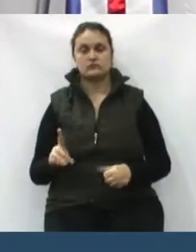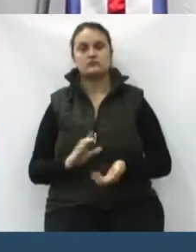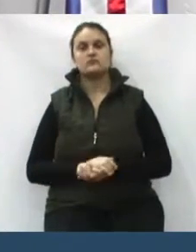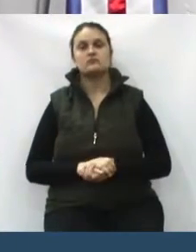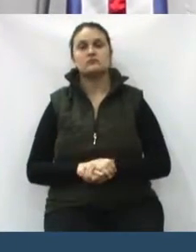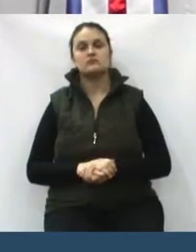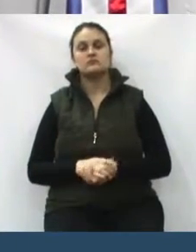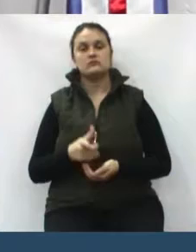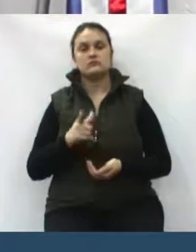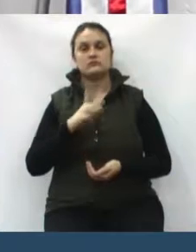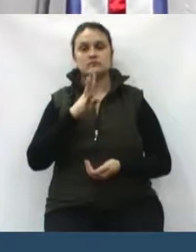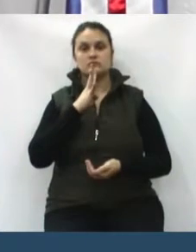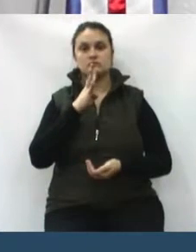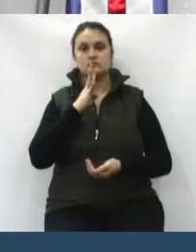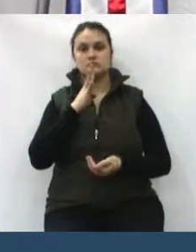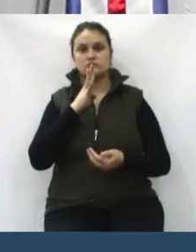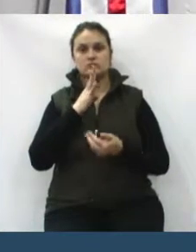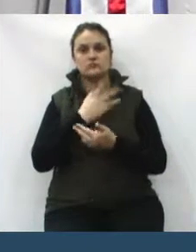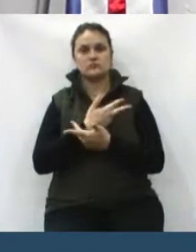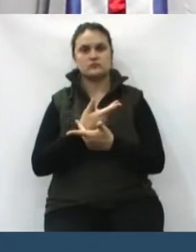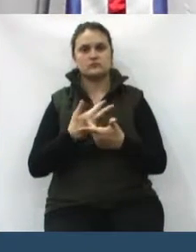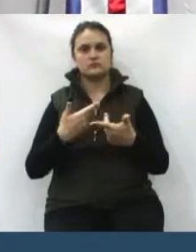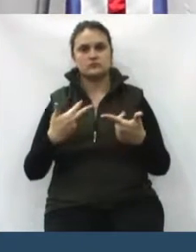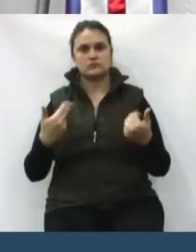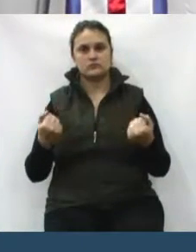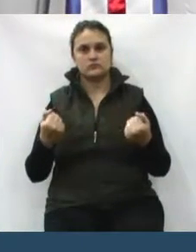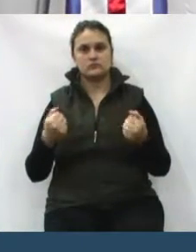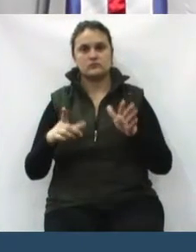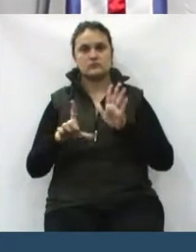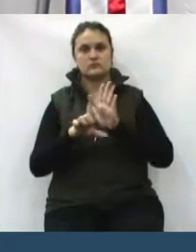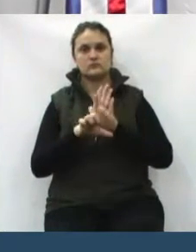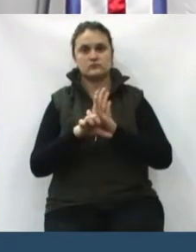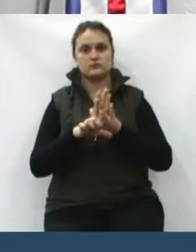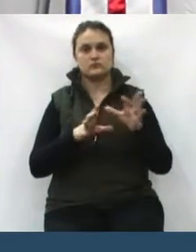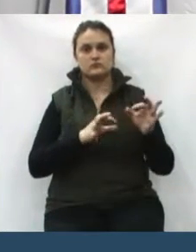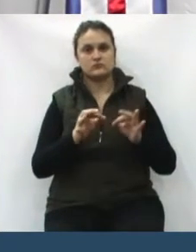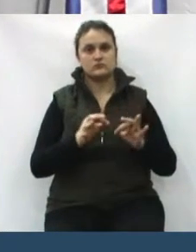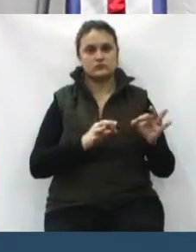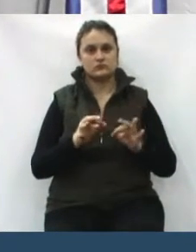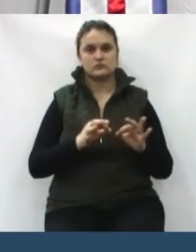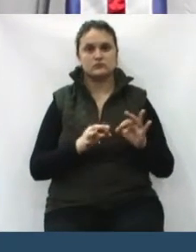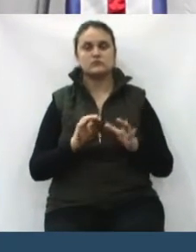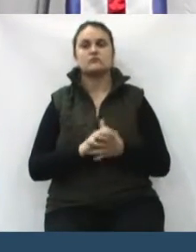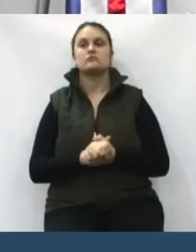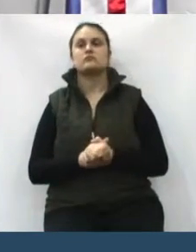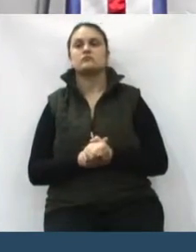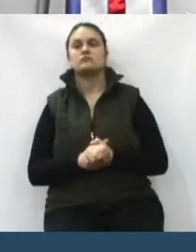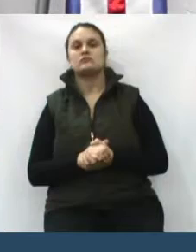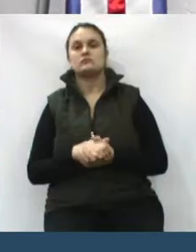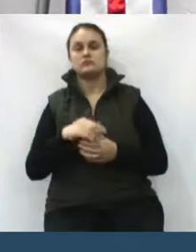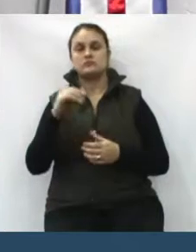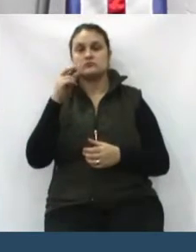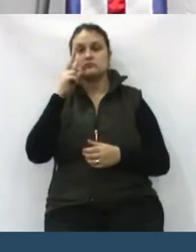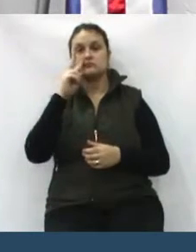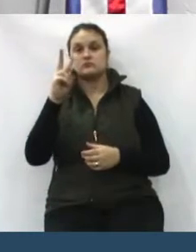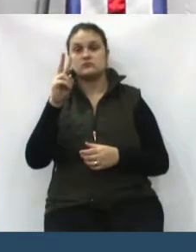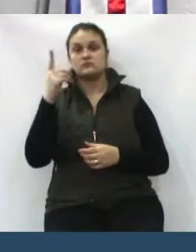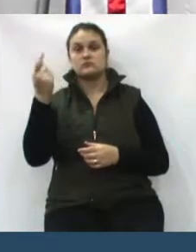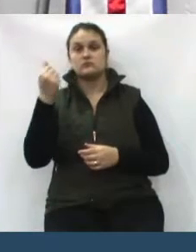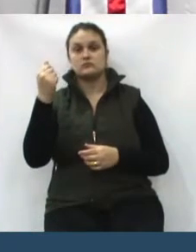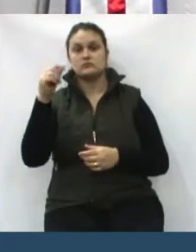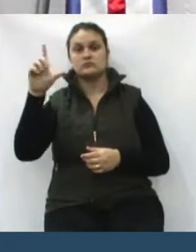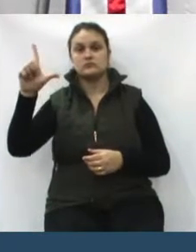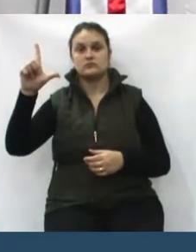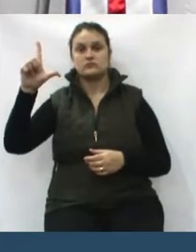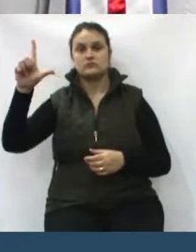tomar conhecimento de tudo da lei orçamentária, a previsão orçamentária da